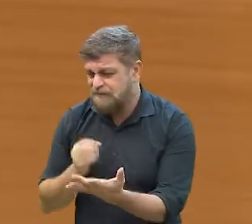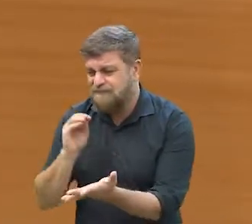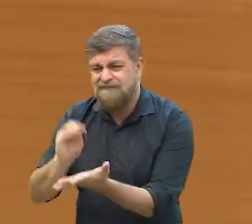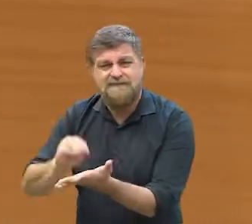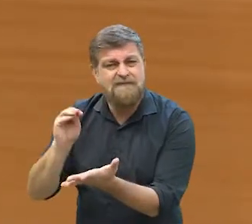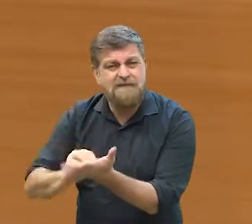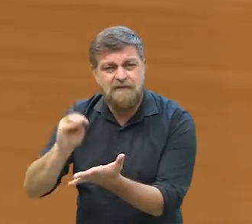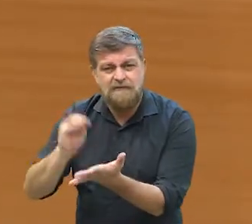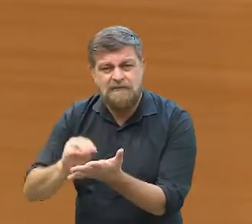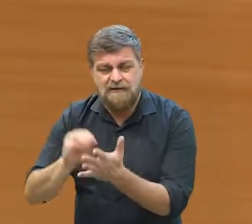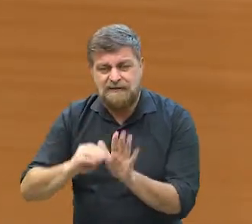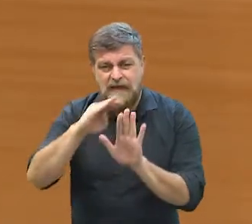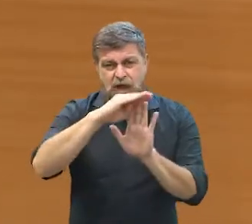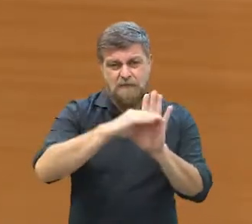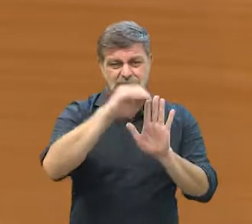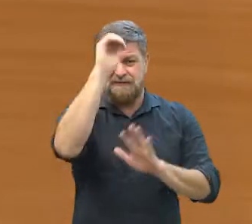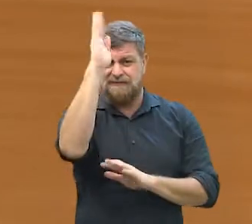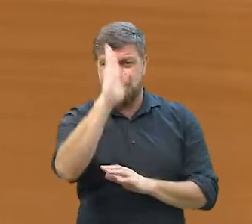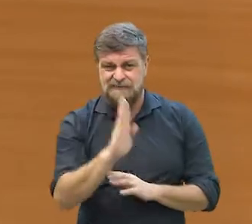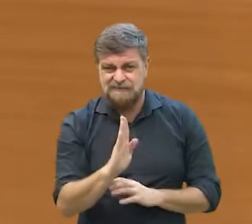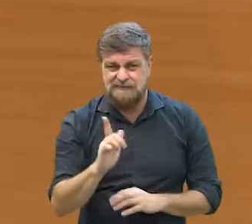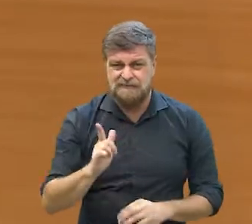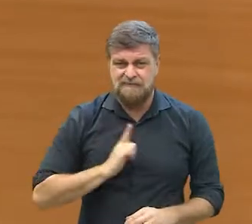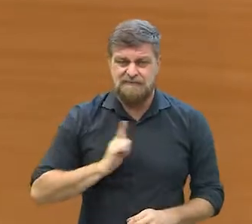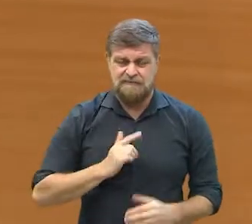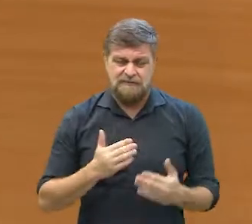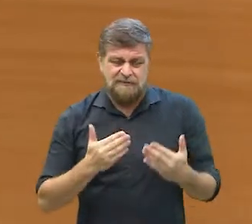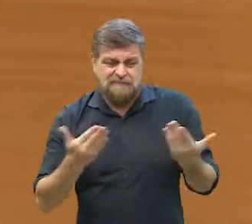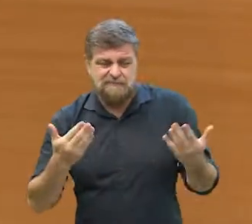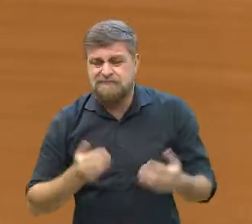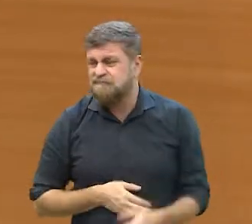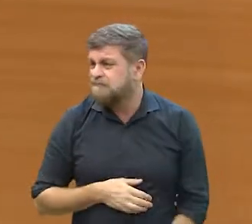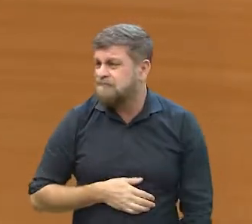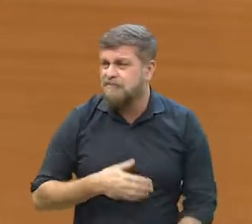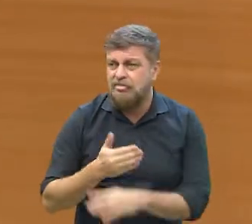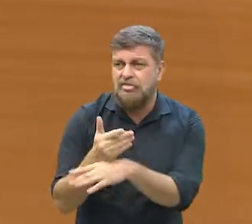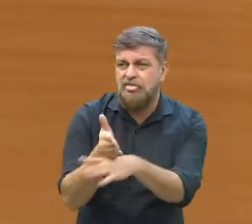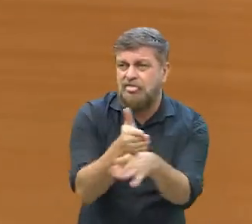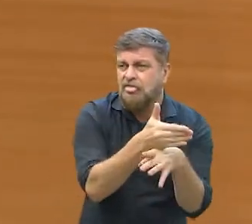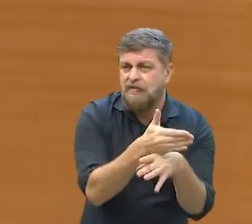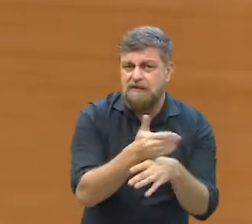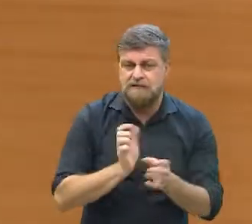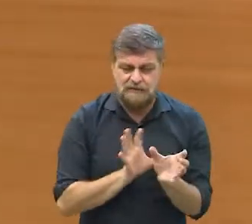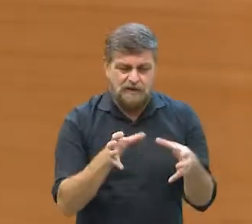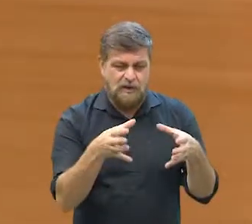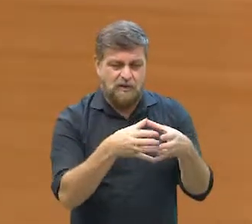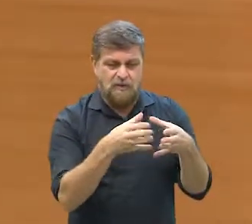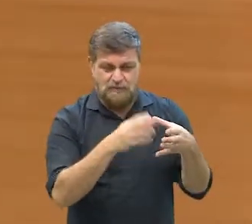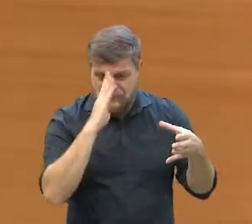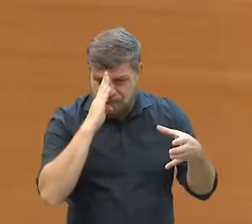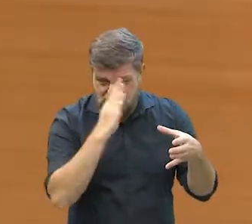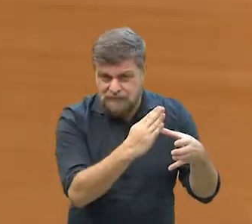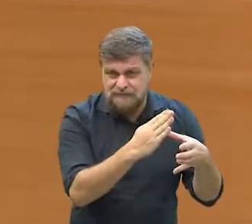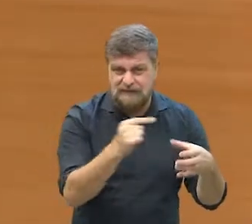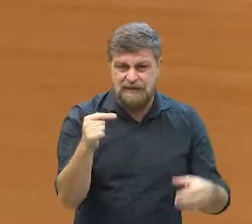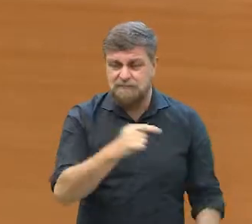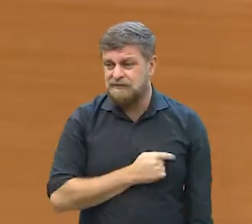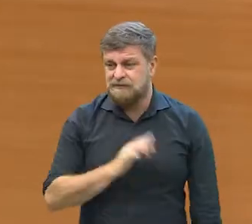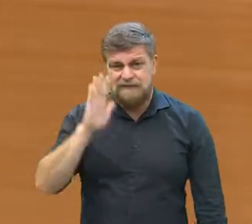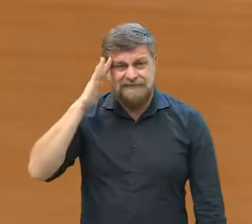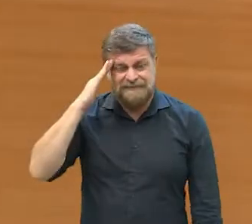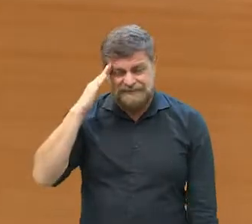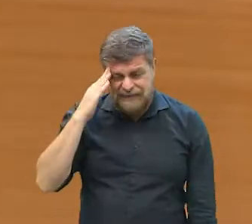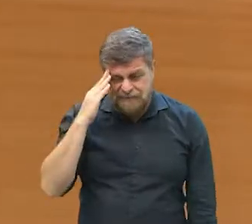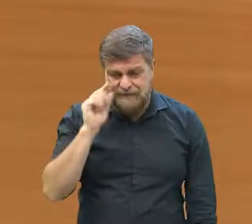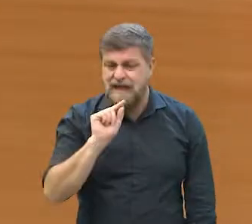o plano nacional de vacinação, muito abrangente, abstrato. Então, a gente tem prioridades, mas não